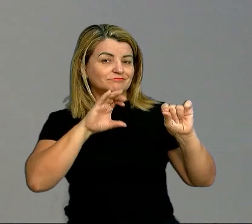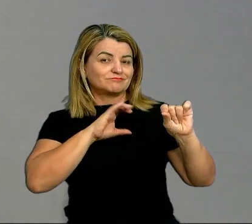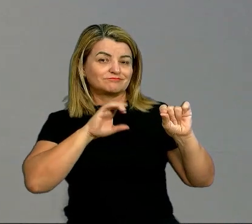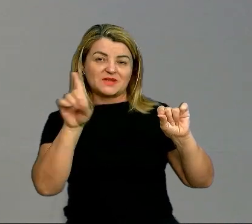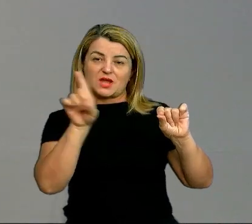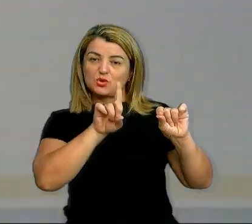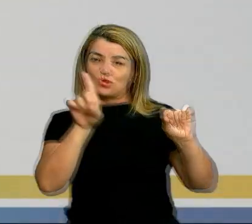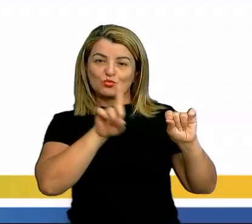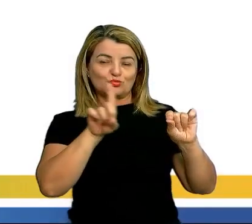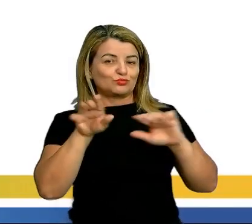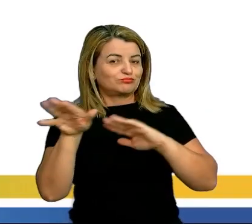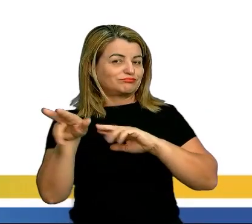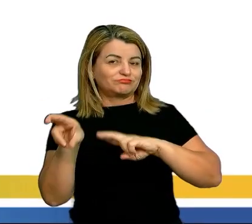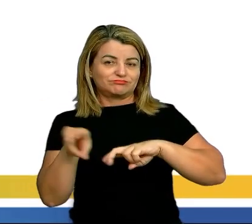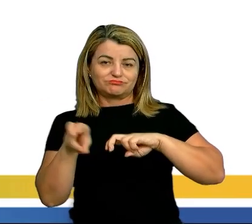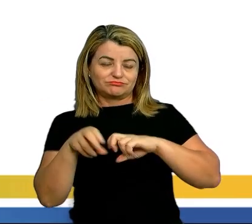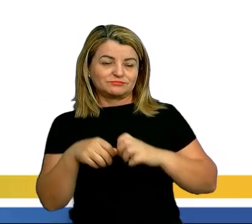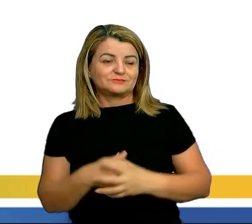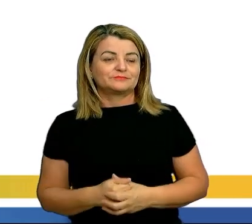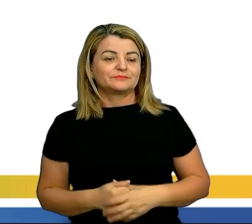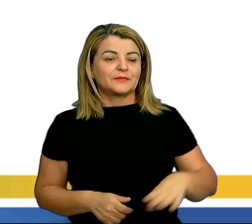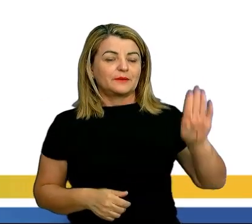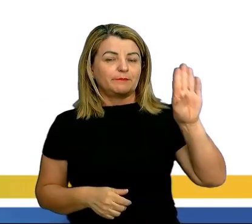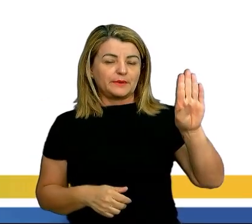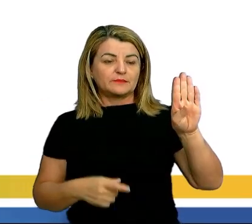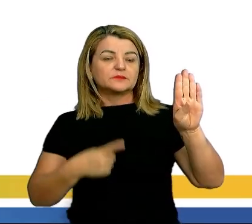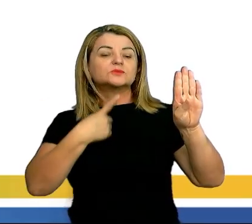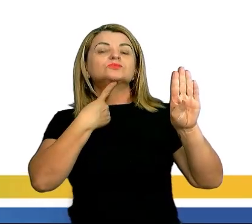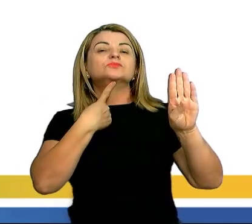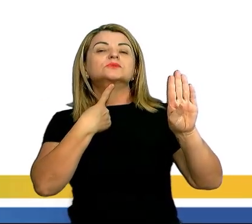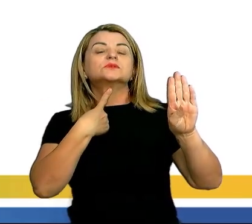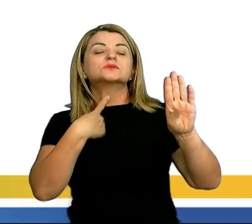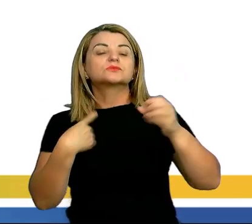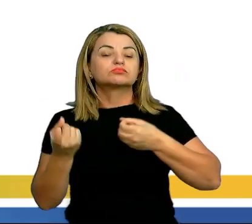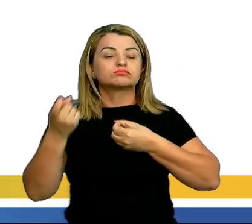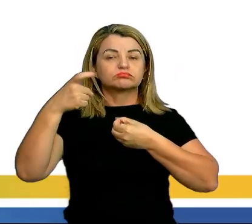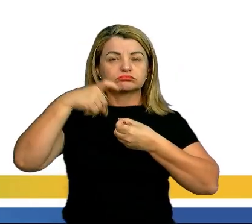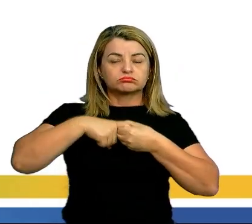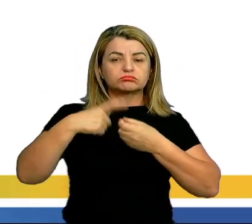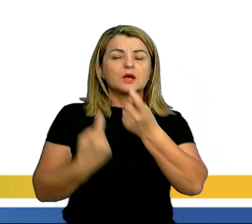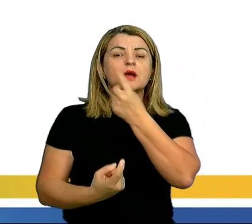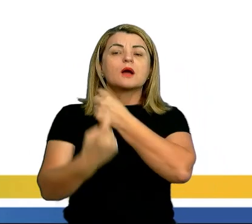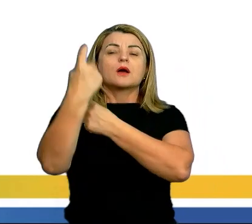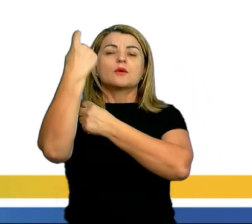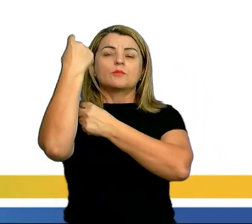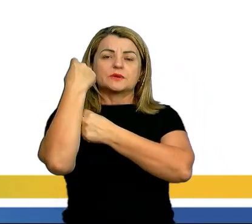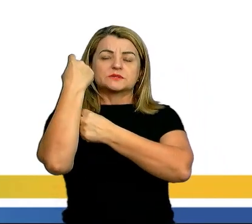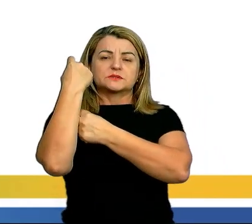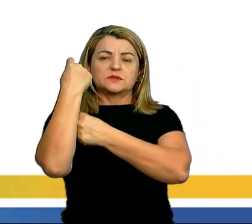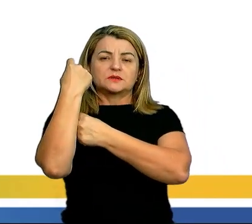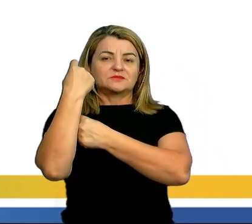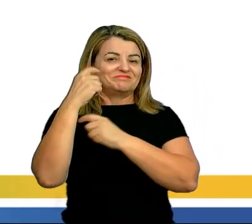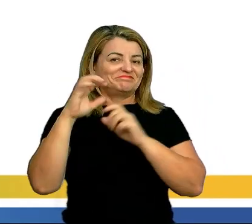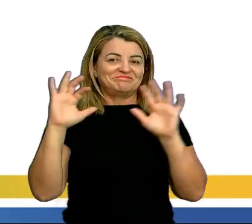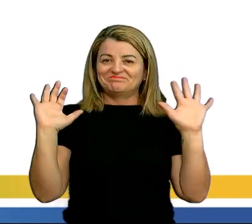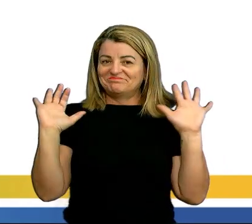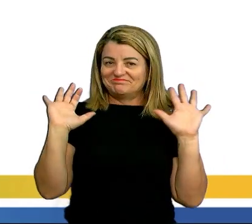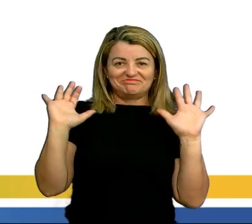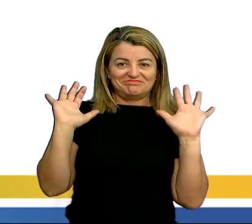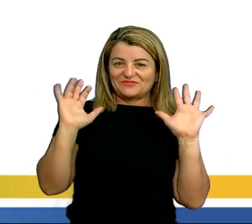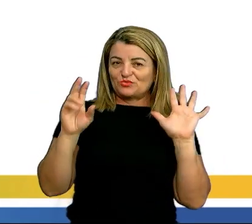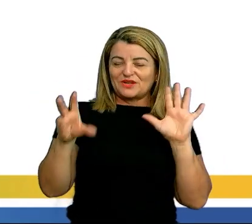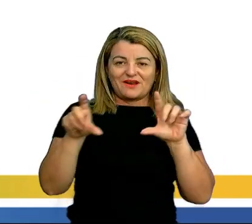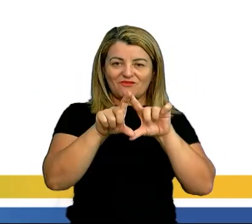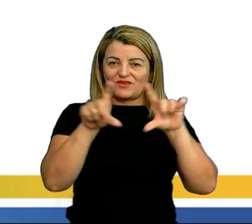essa a alternativa. Letra B, o desejo de retorno ao passado, isso aqui não transparece a partir da